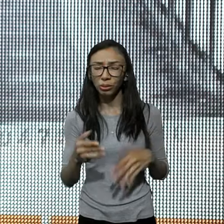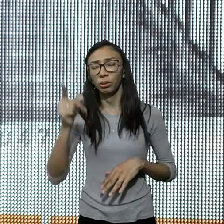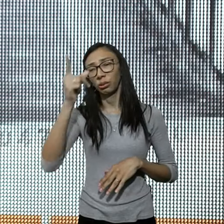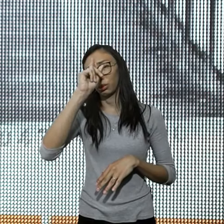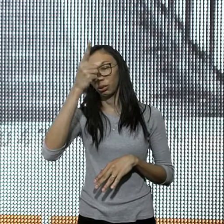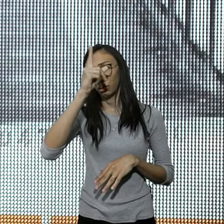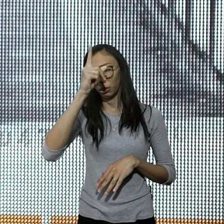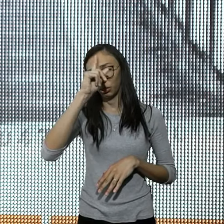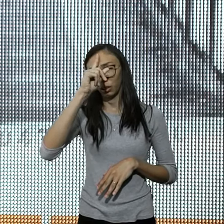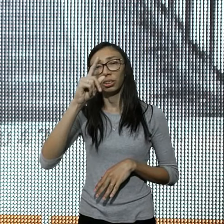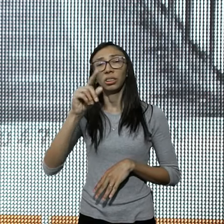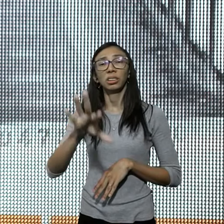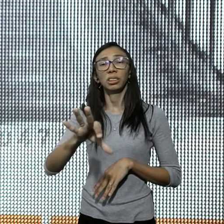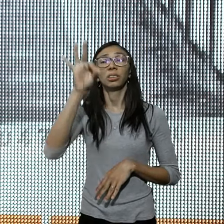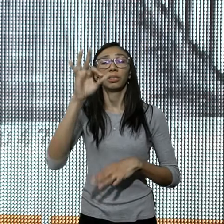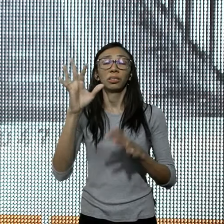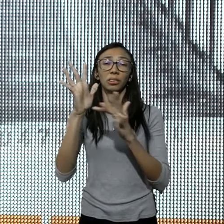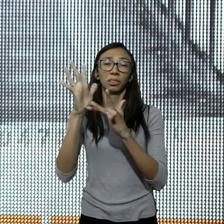decidir, por Jesus,